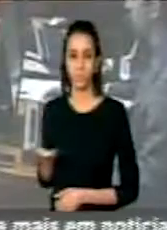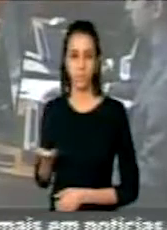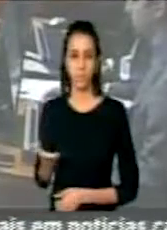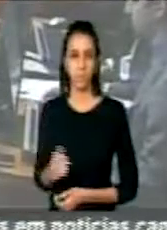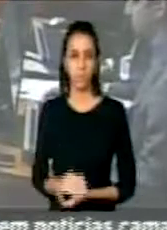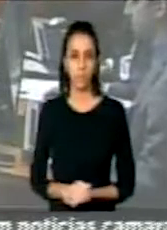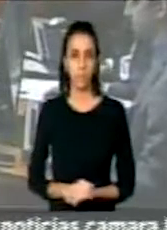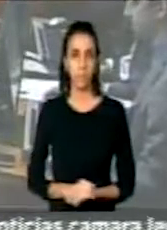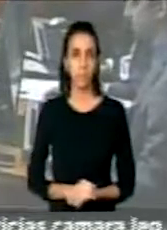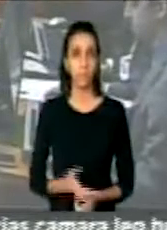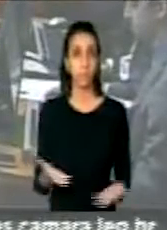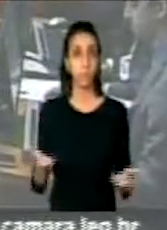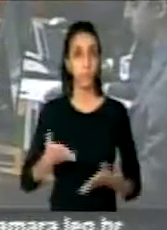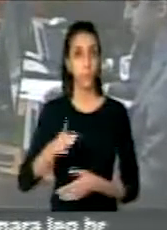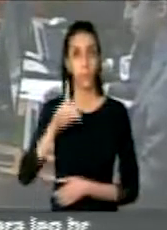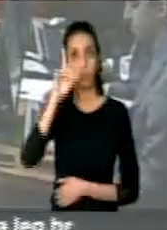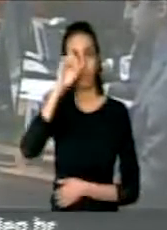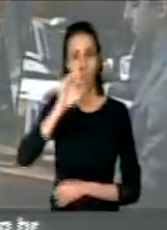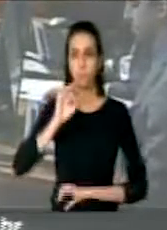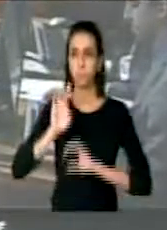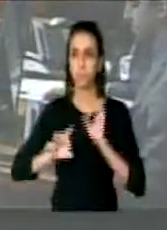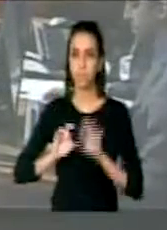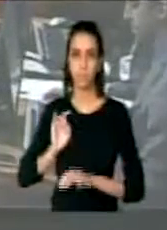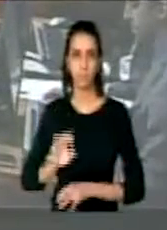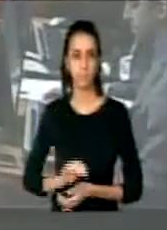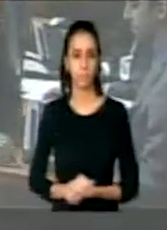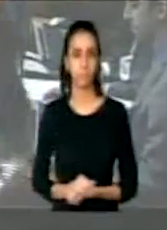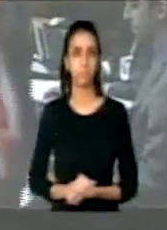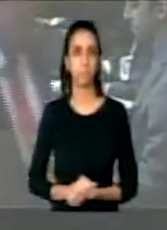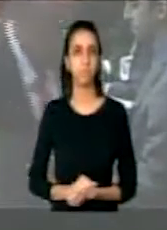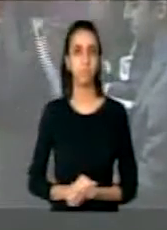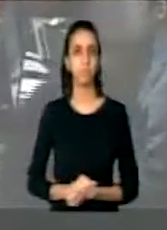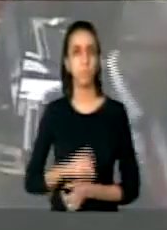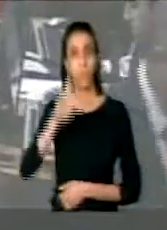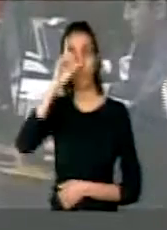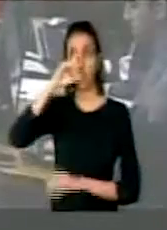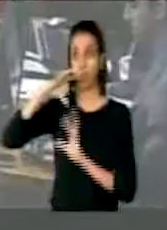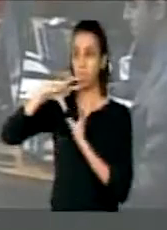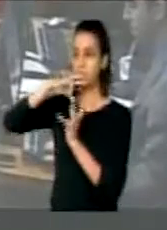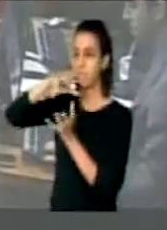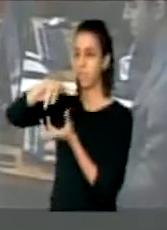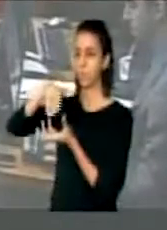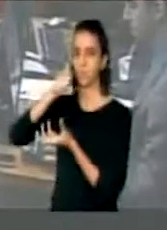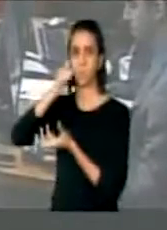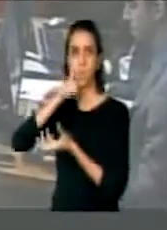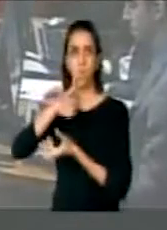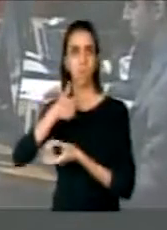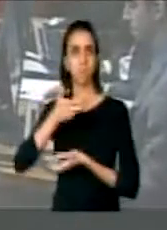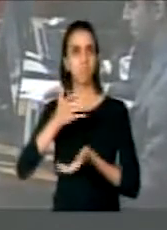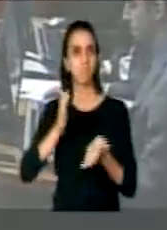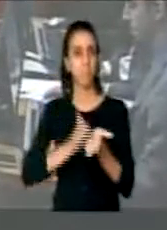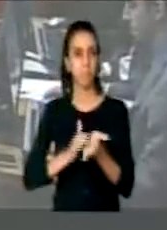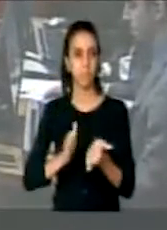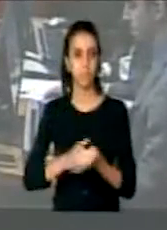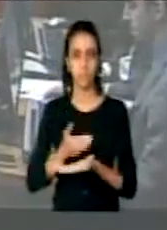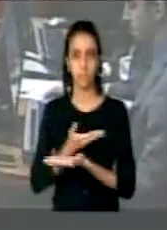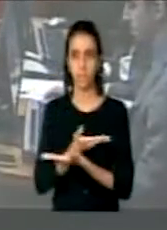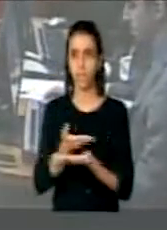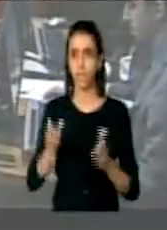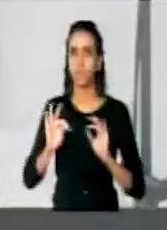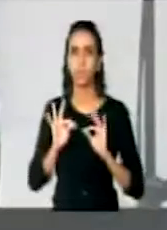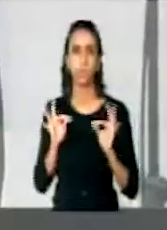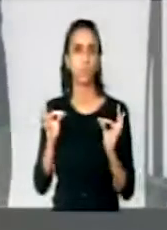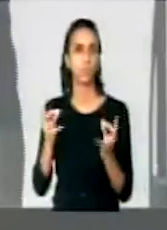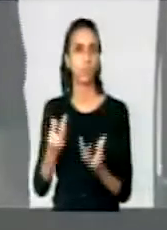Hoje, nesse dia tão especial, que é o Dia Internacional da Mulher, eu queria parabenizar todas as mulheres,